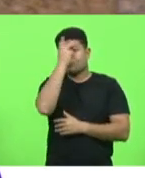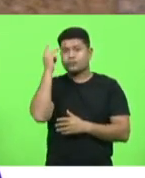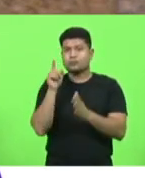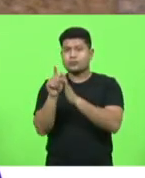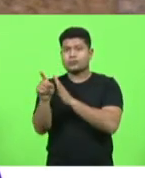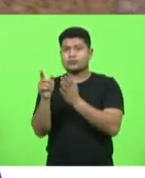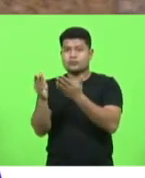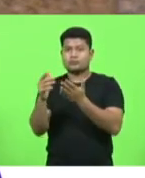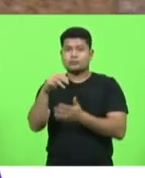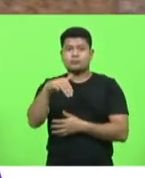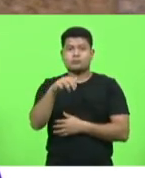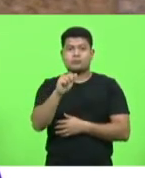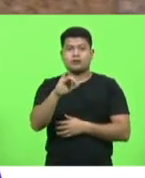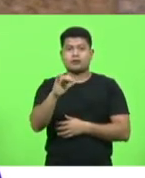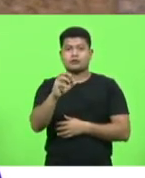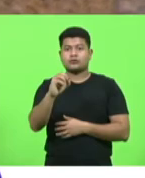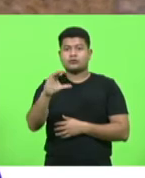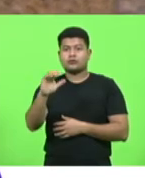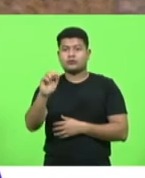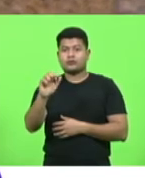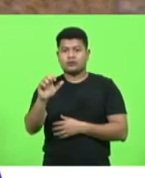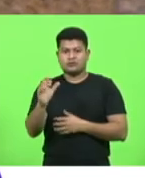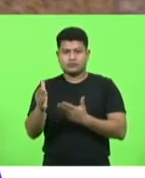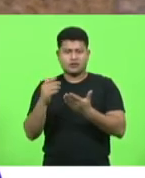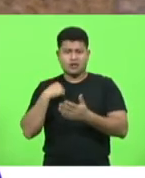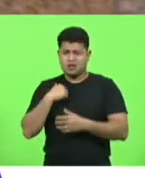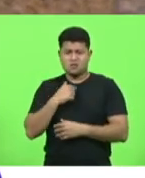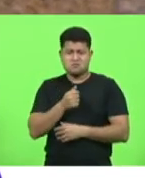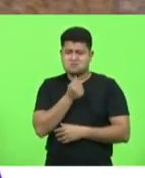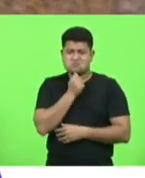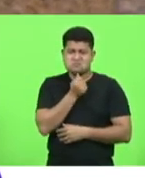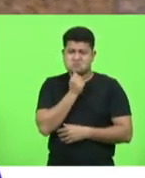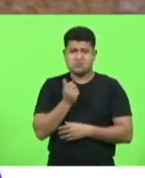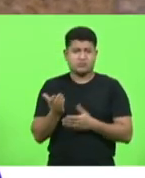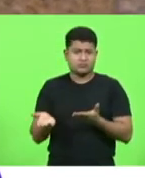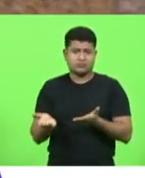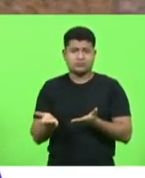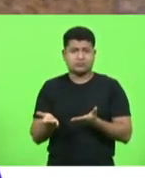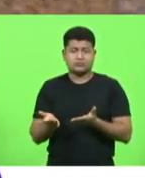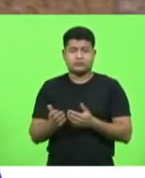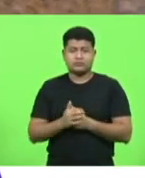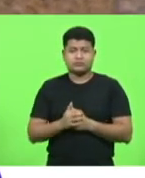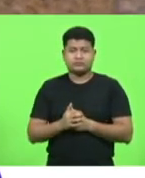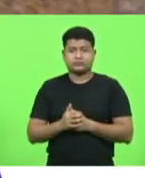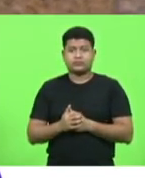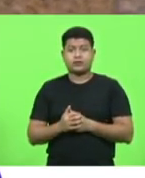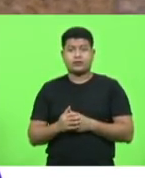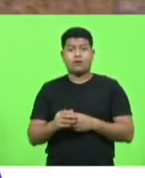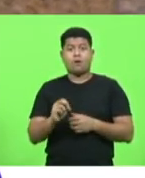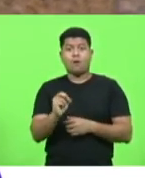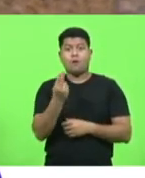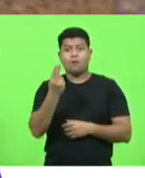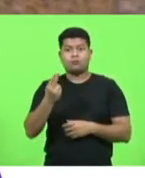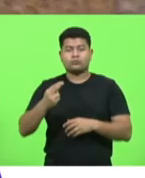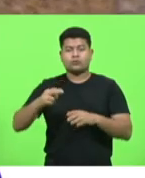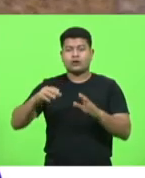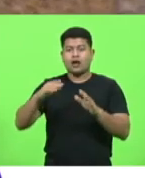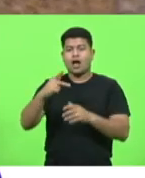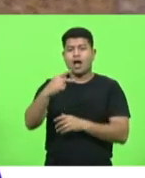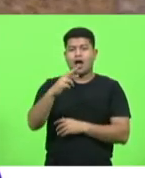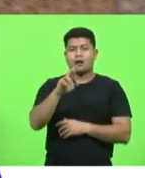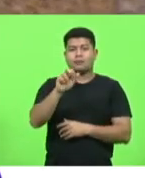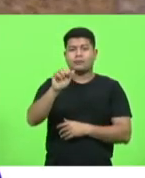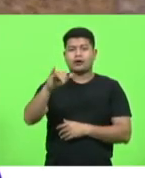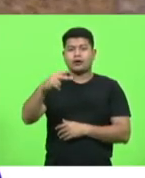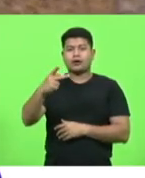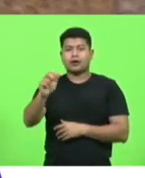majorca não vão saber pessoas que se perguntarem para vocês ali onde fica a prainha da saudade não